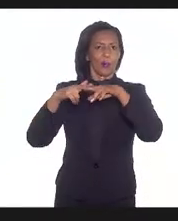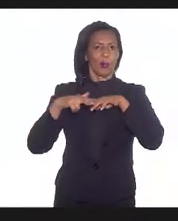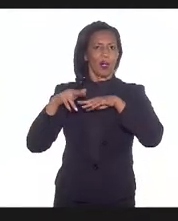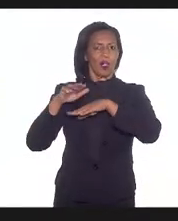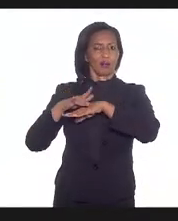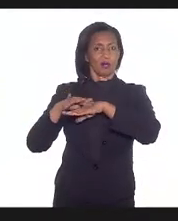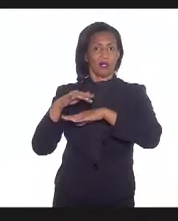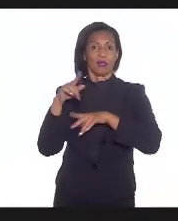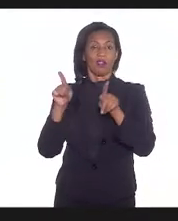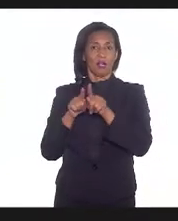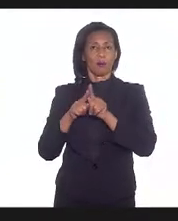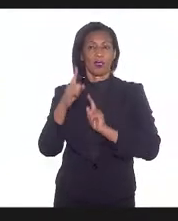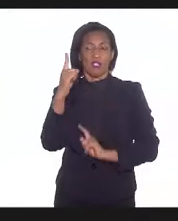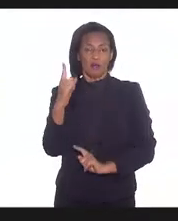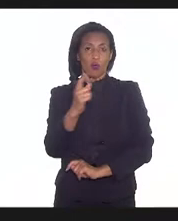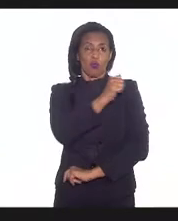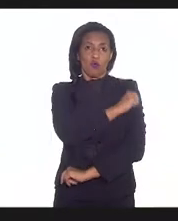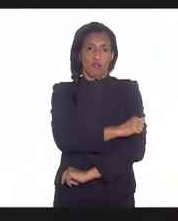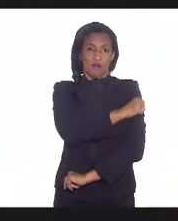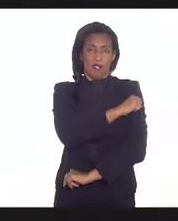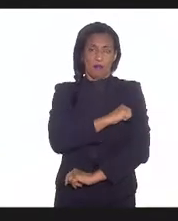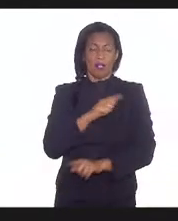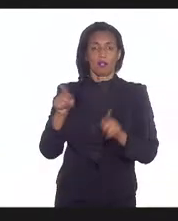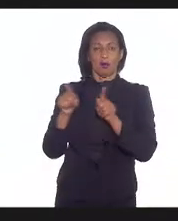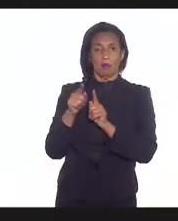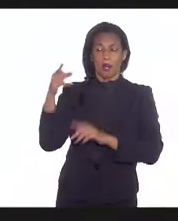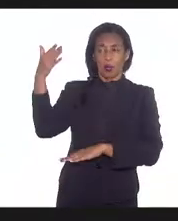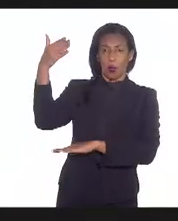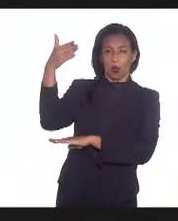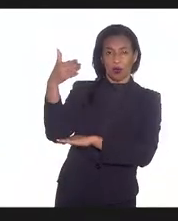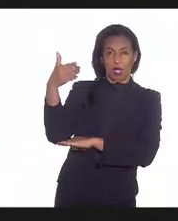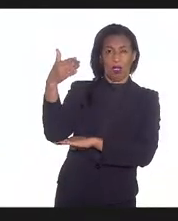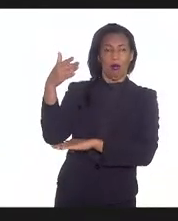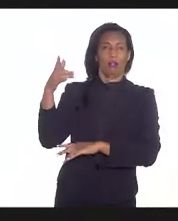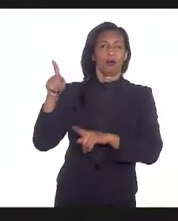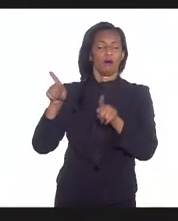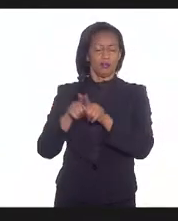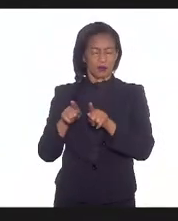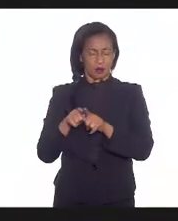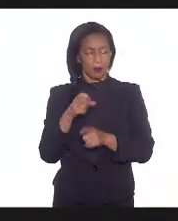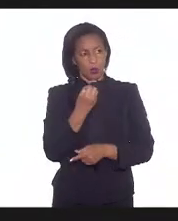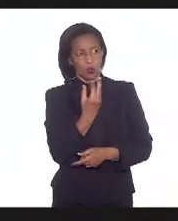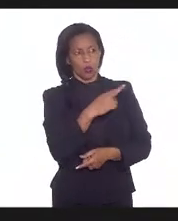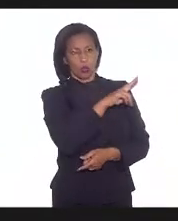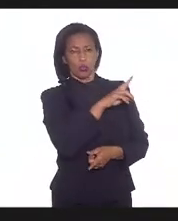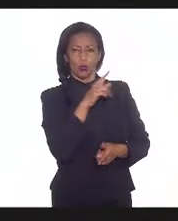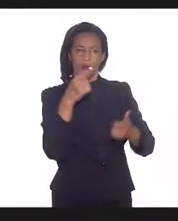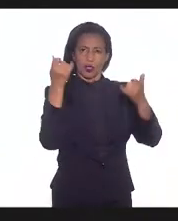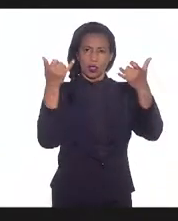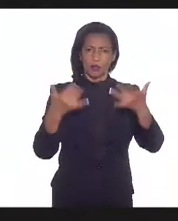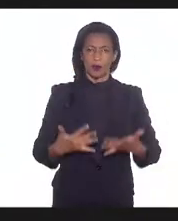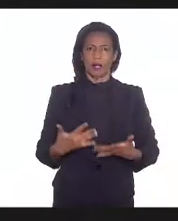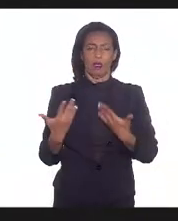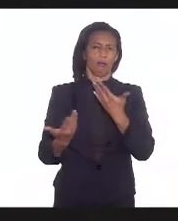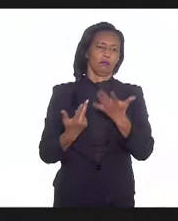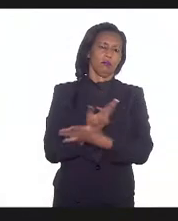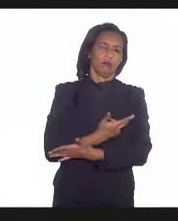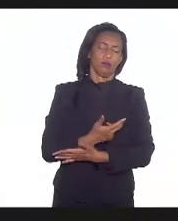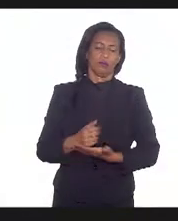enfermeiro também no hotel de preparação do desembarque, e o doutor vai falar melhor sobre o que aplica os trabalhadores.